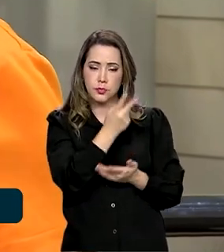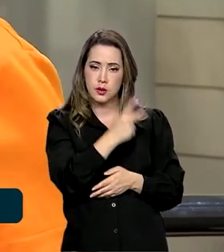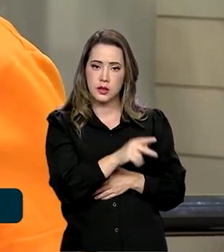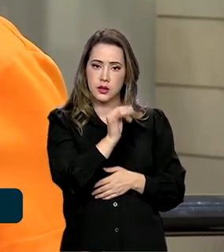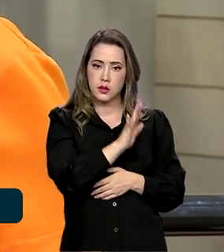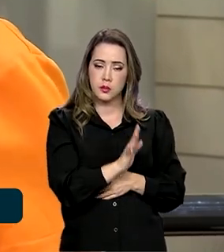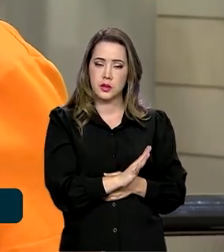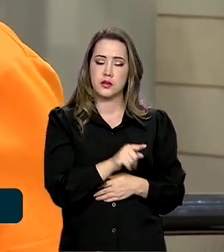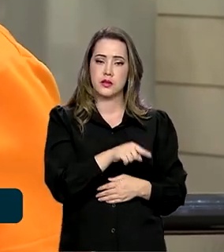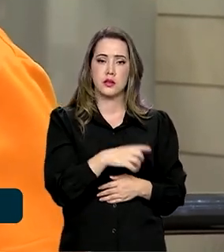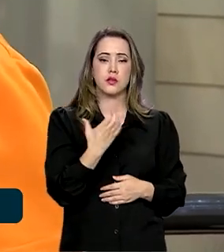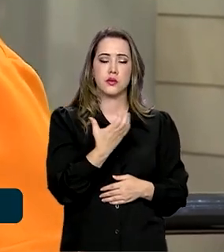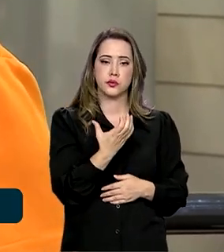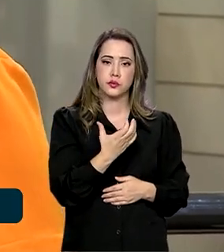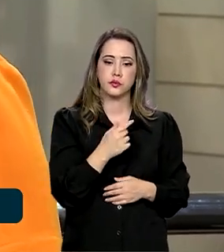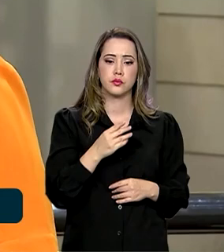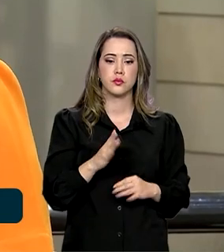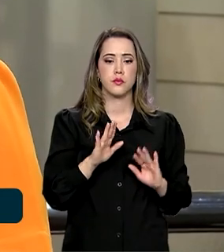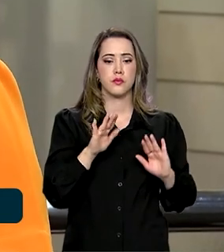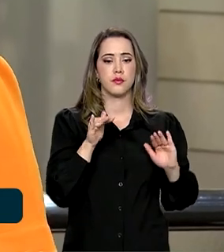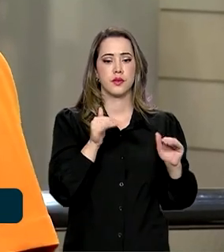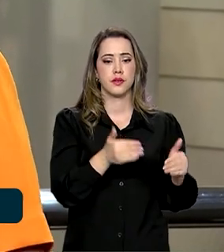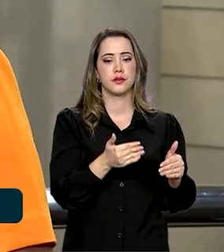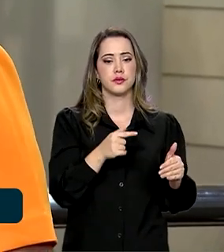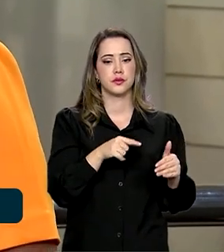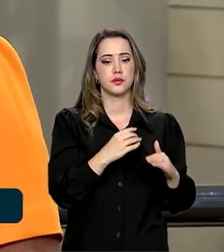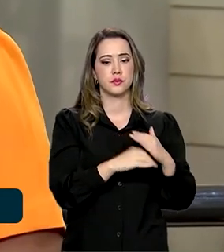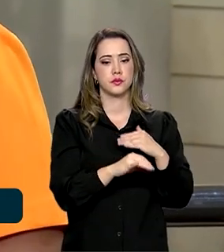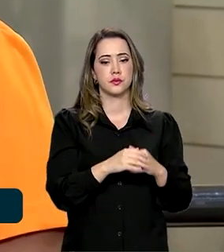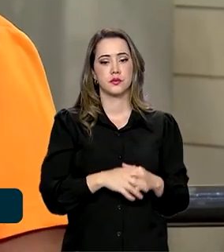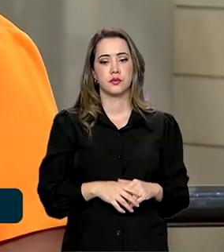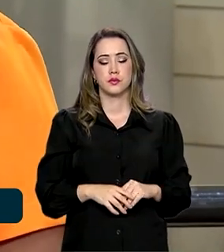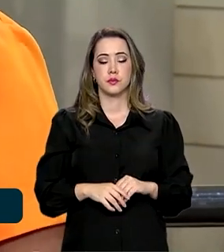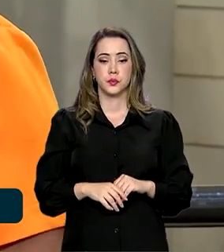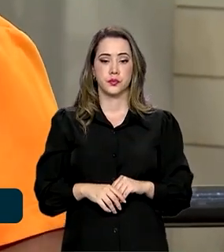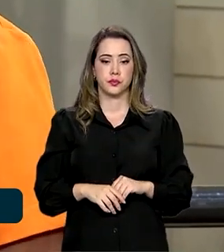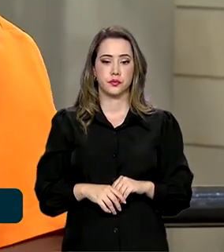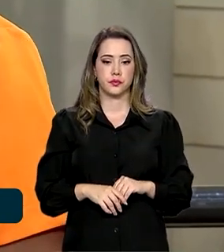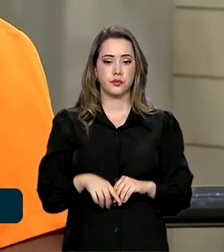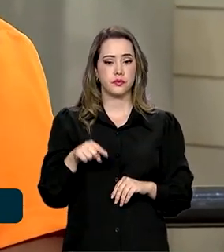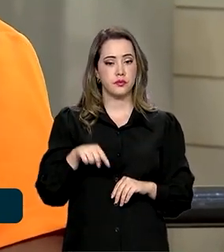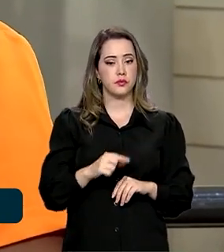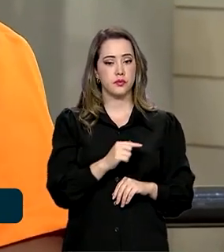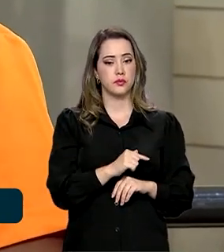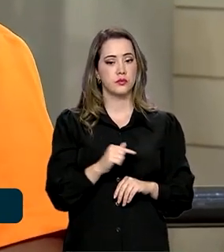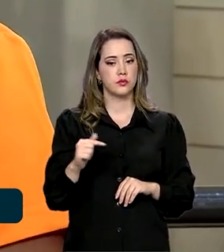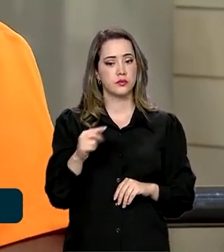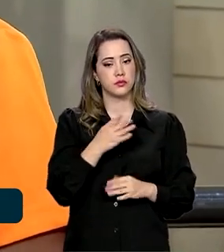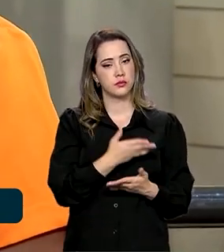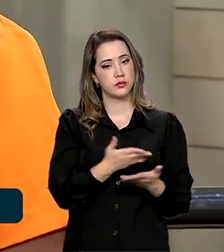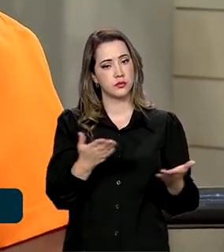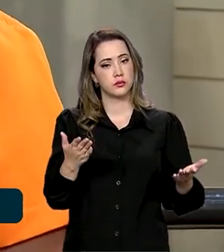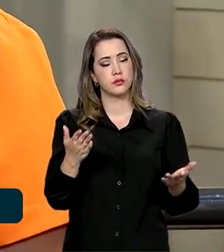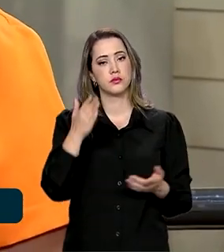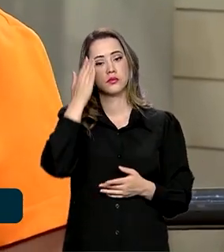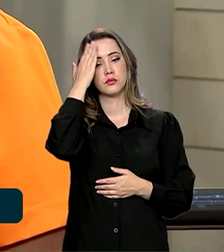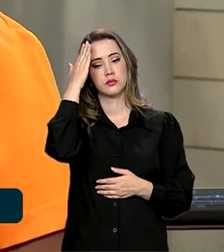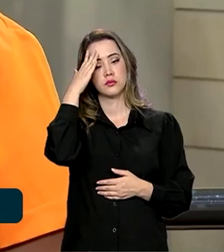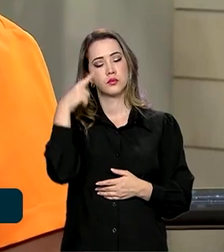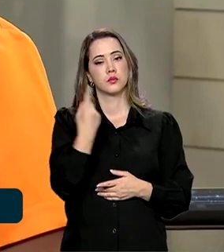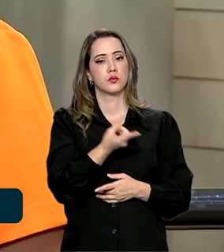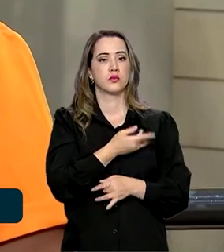investindo. E essa semana, como você sabe, nós